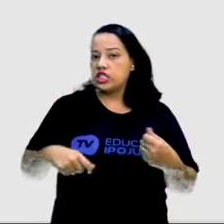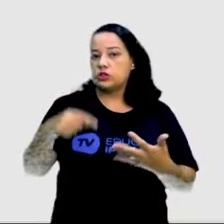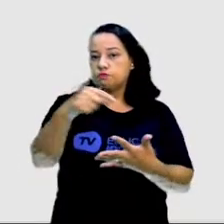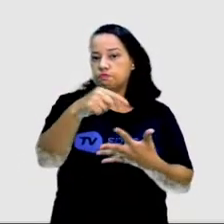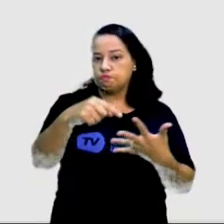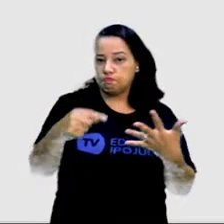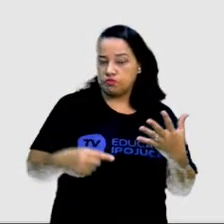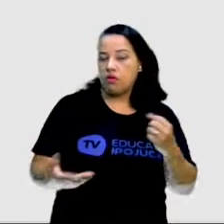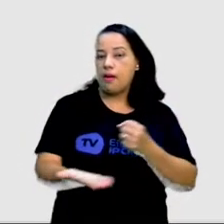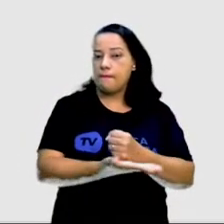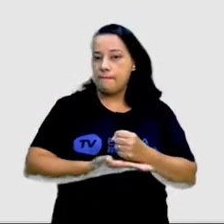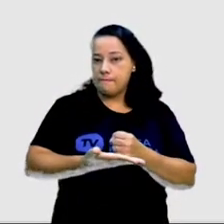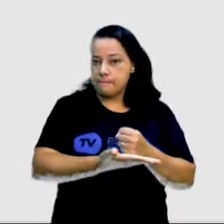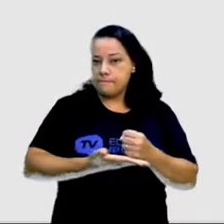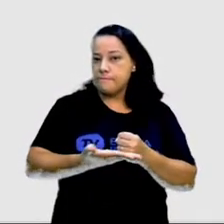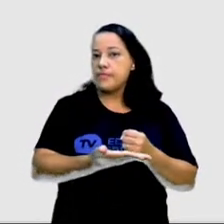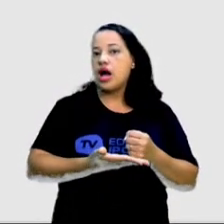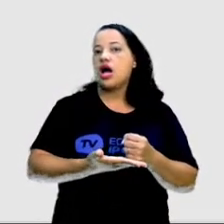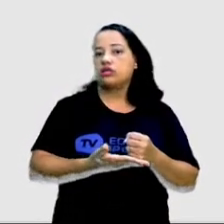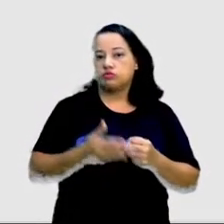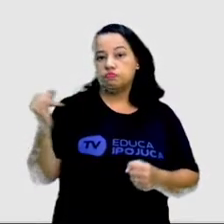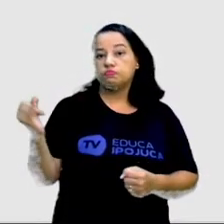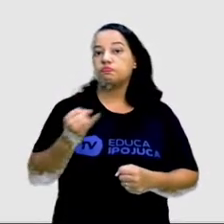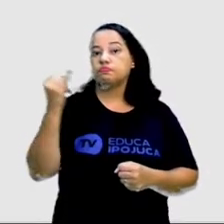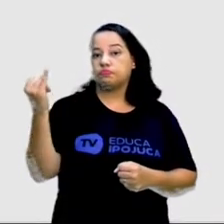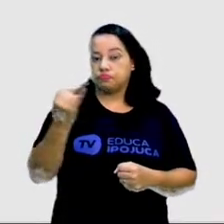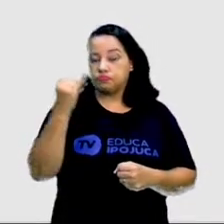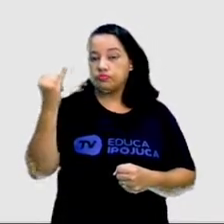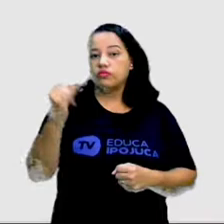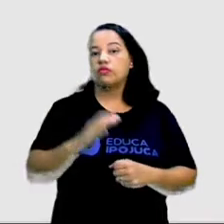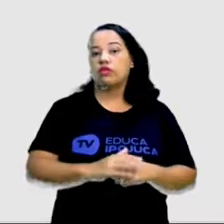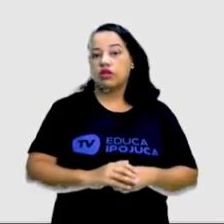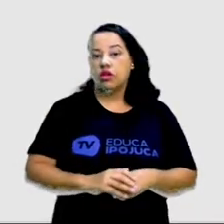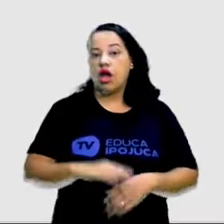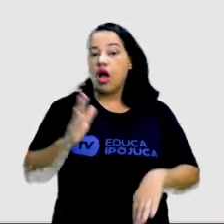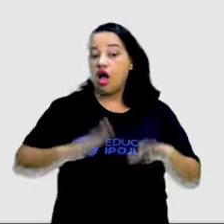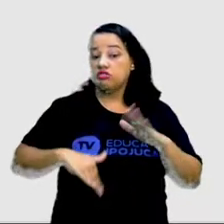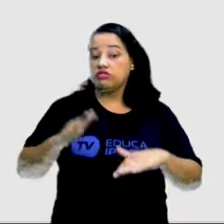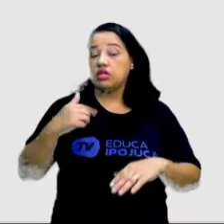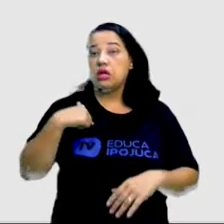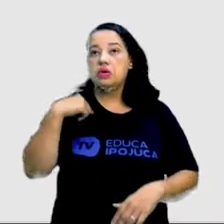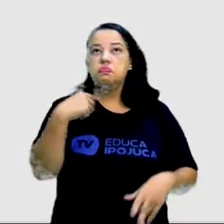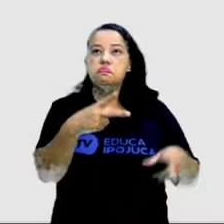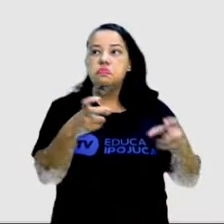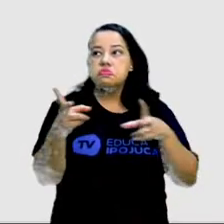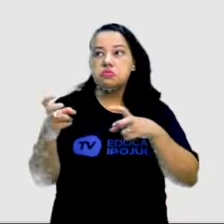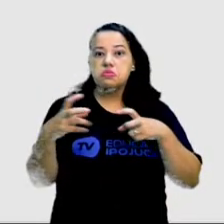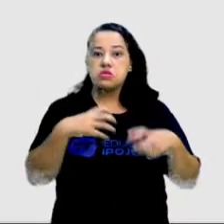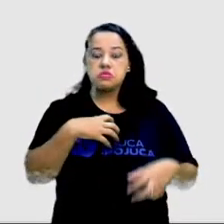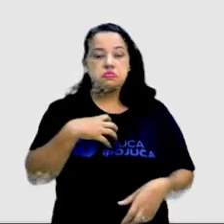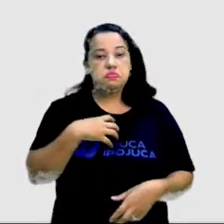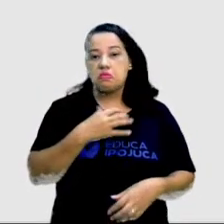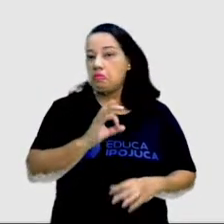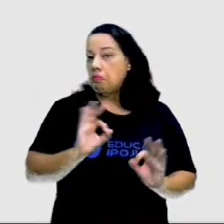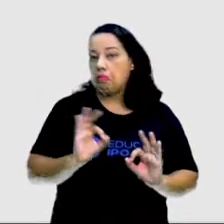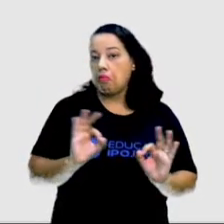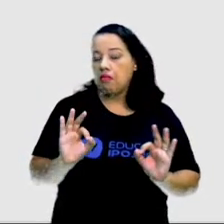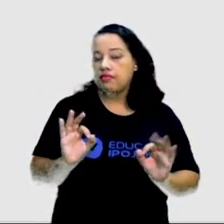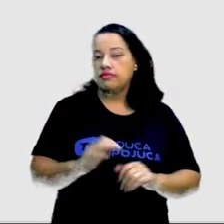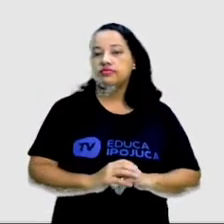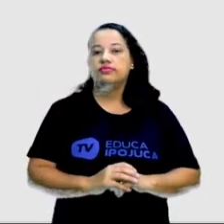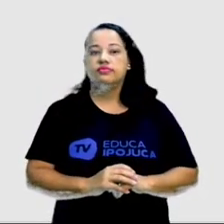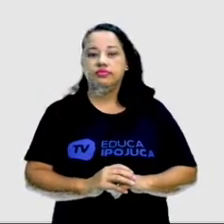básicos das danças? Muitas vezes nem percebemos. Sabiam disso? Bom,